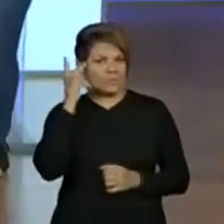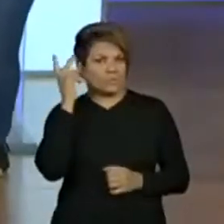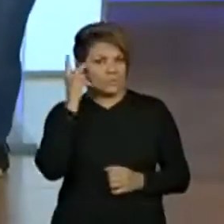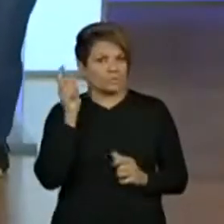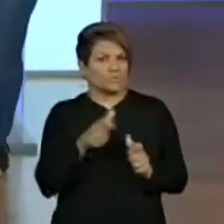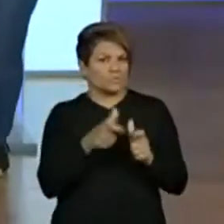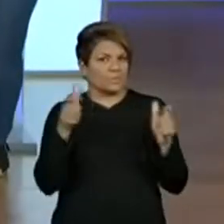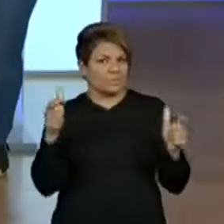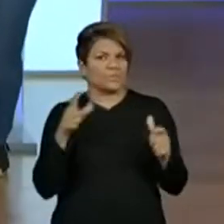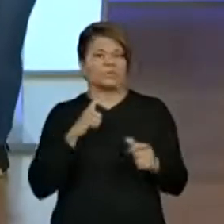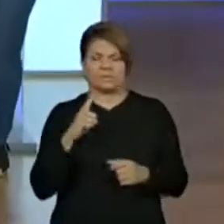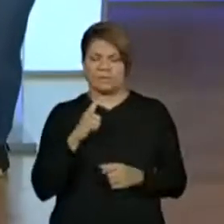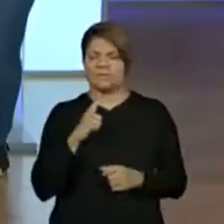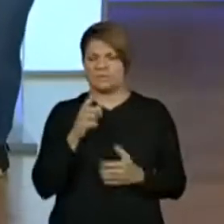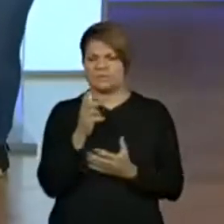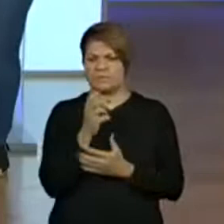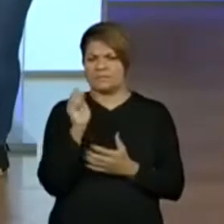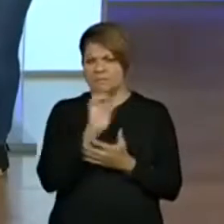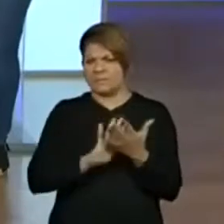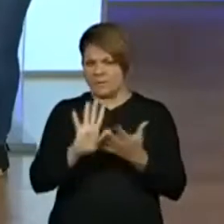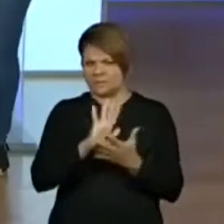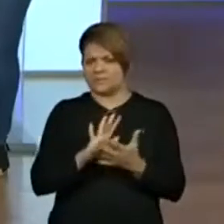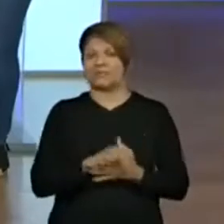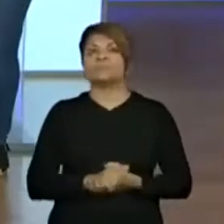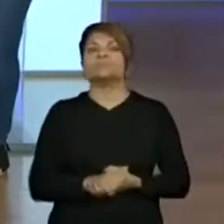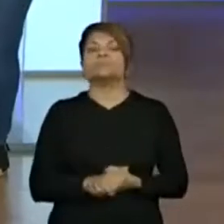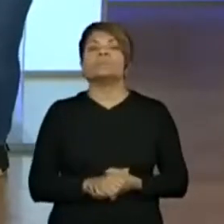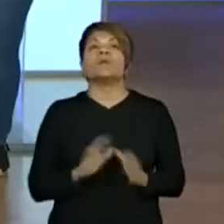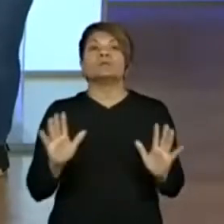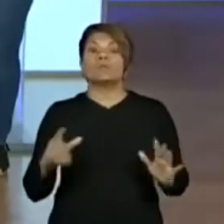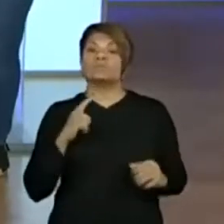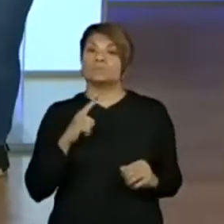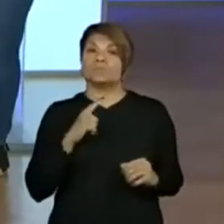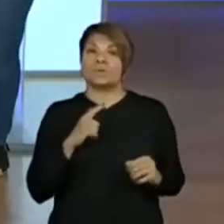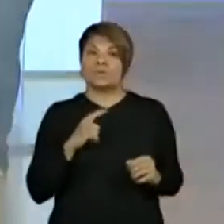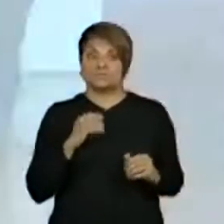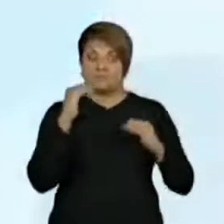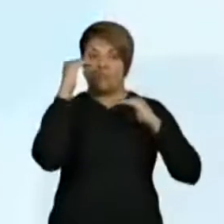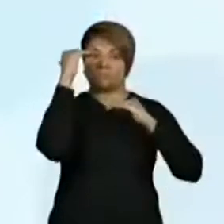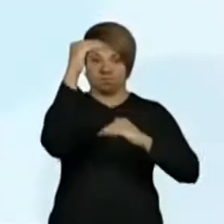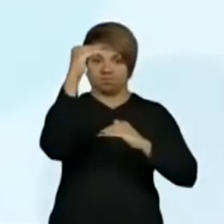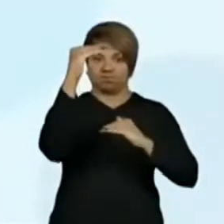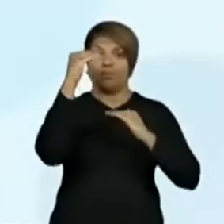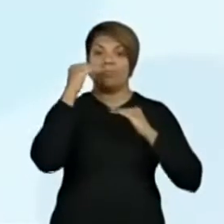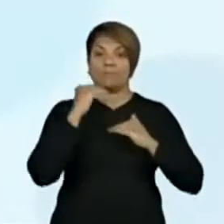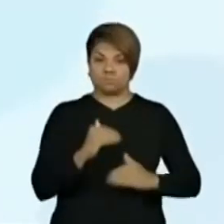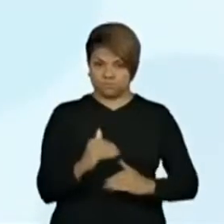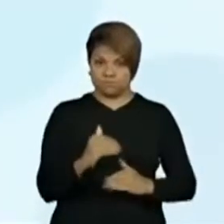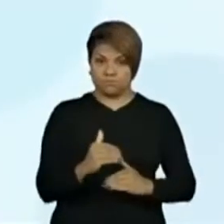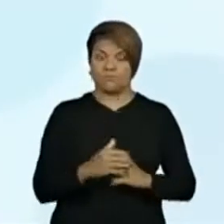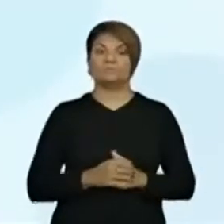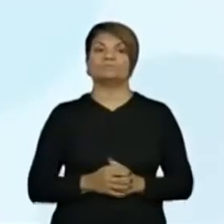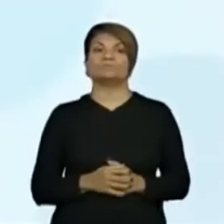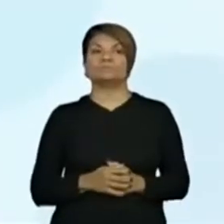delas, a gente tem uma imagem. Além disso, a gente tem duas grandes partes. Esta aqui.